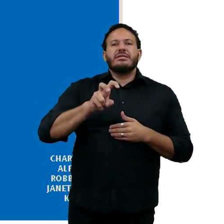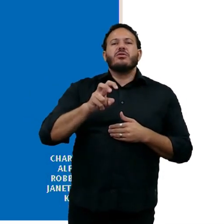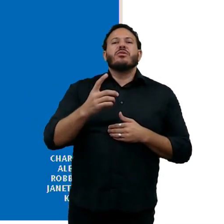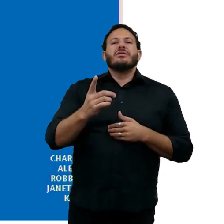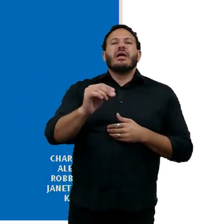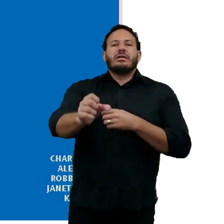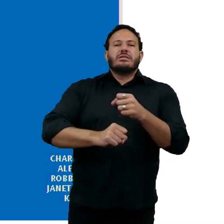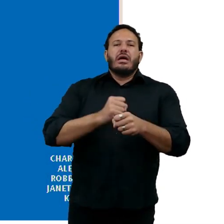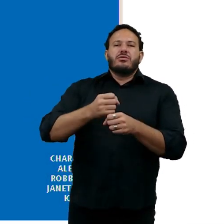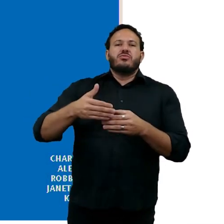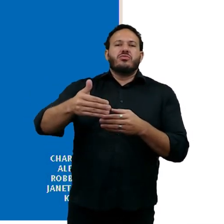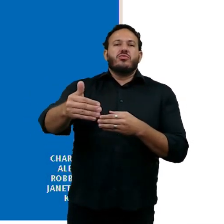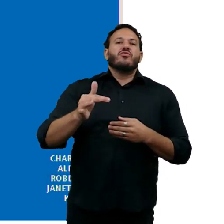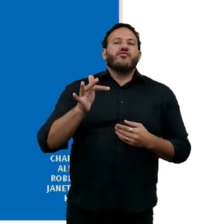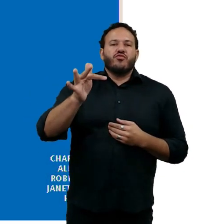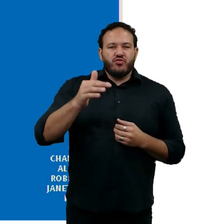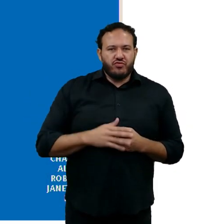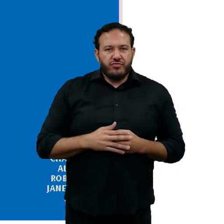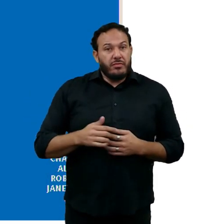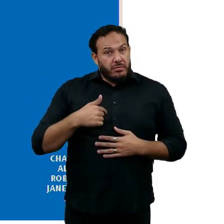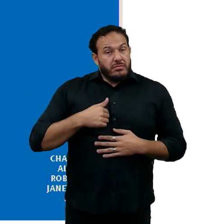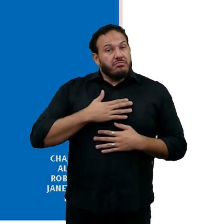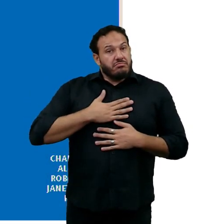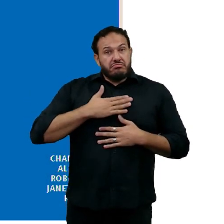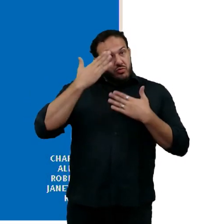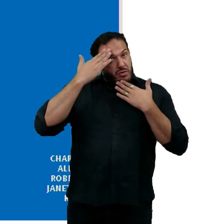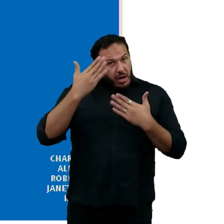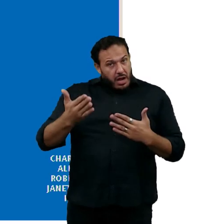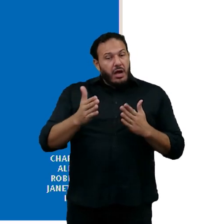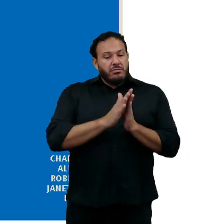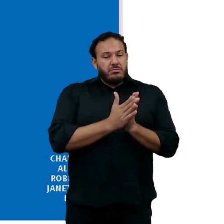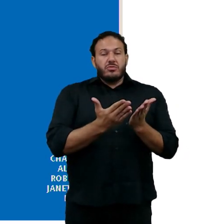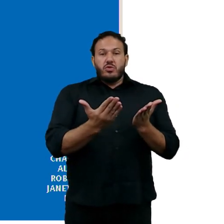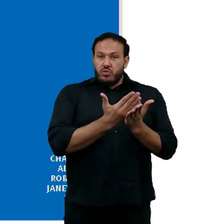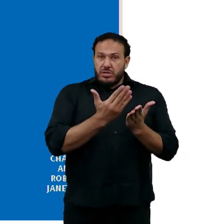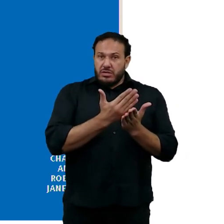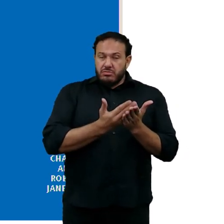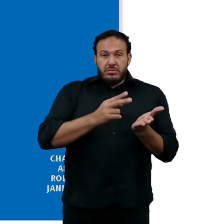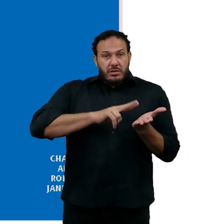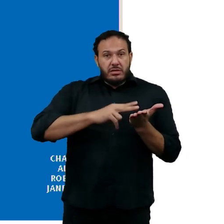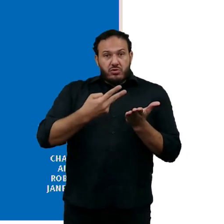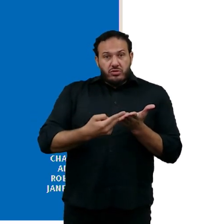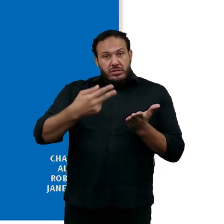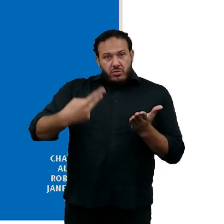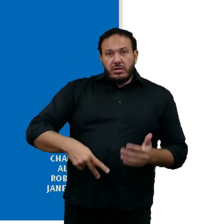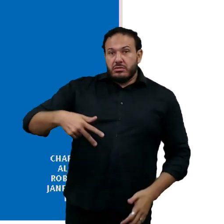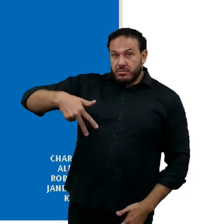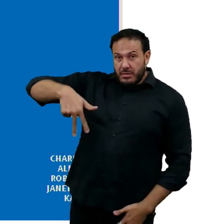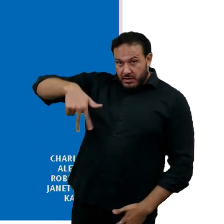grato de que o livro tenha sido traduzido pela Fundação e pela Vivo e outros.